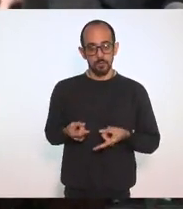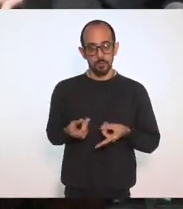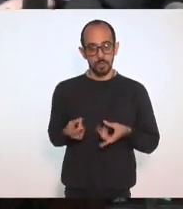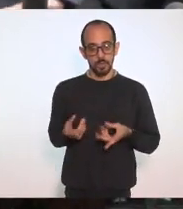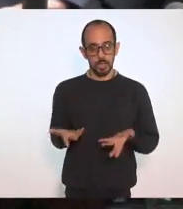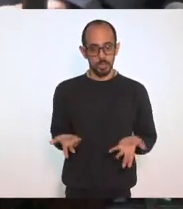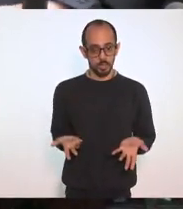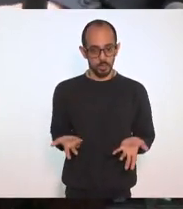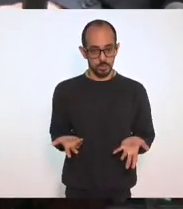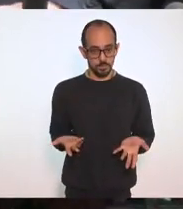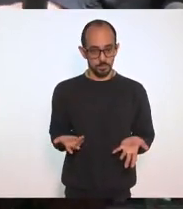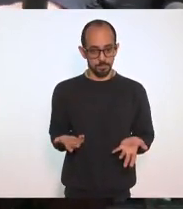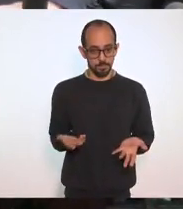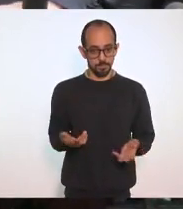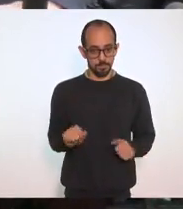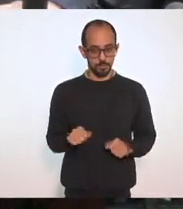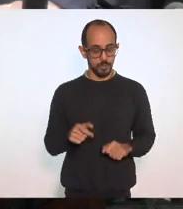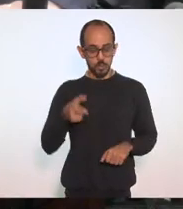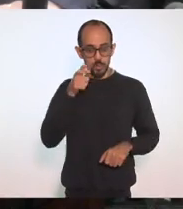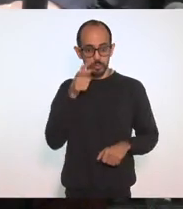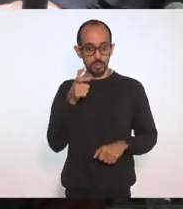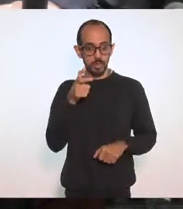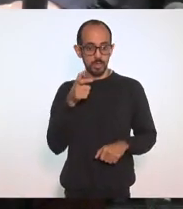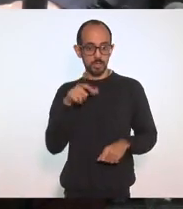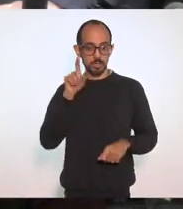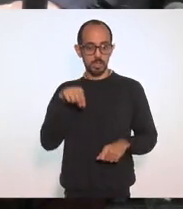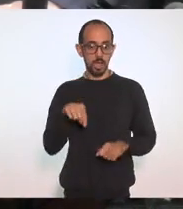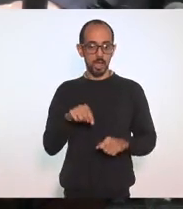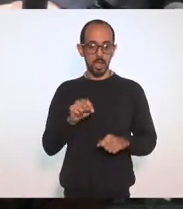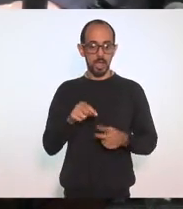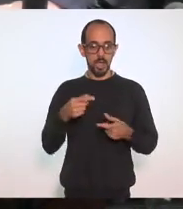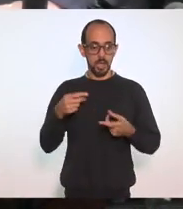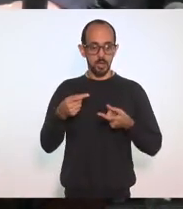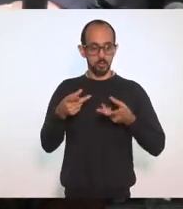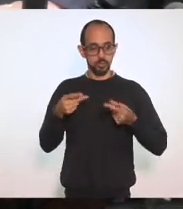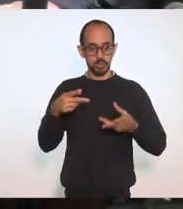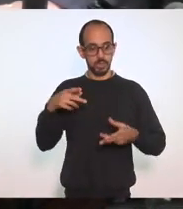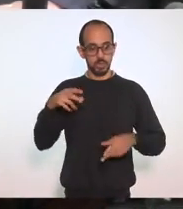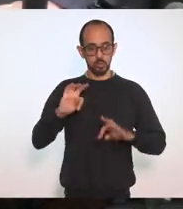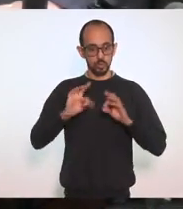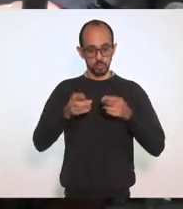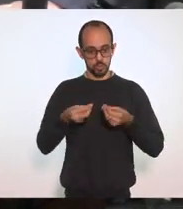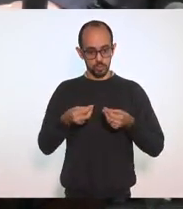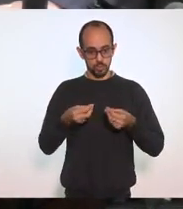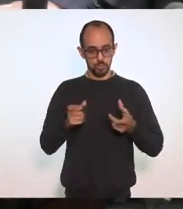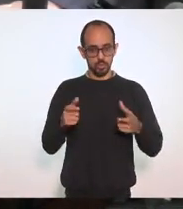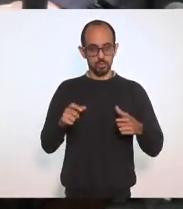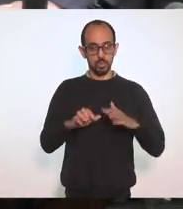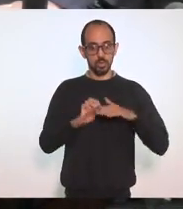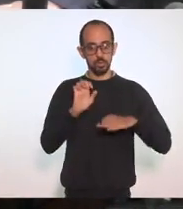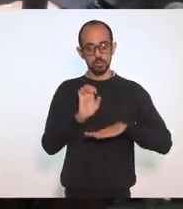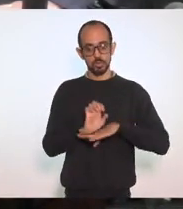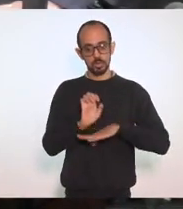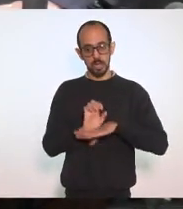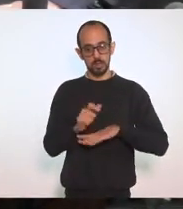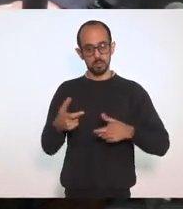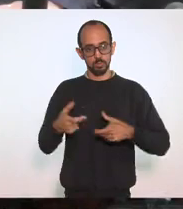A panaceia é a privatização de tudo, estado mínimo. Então,